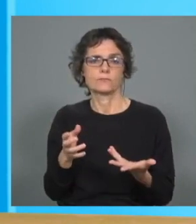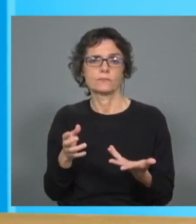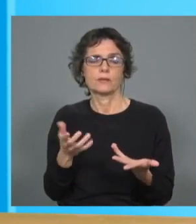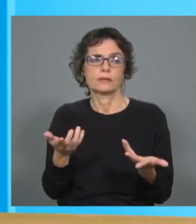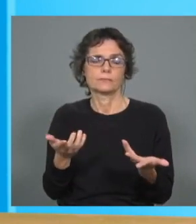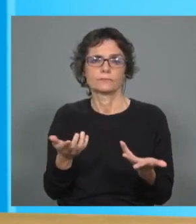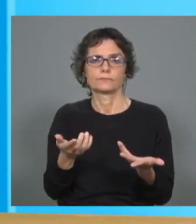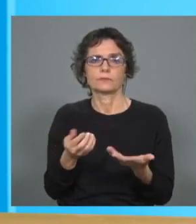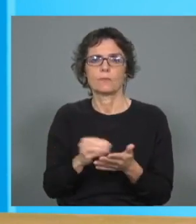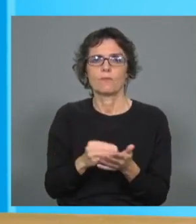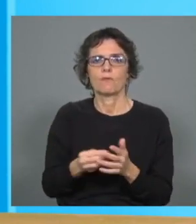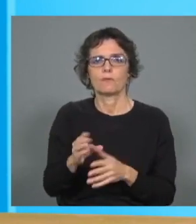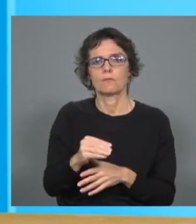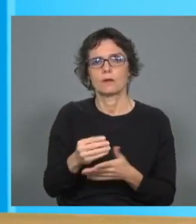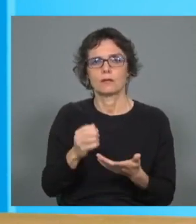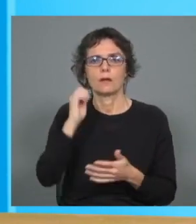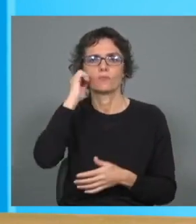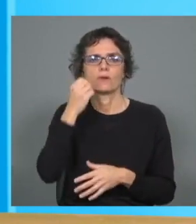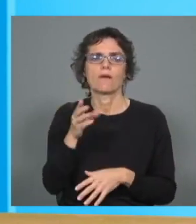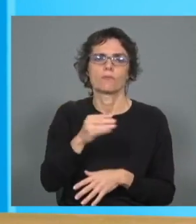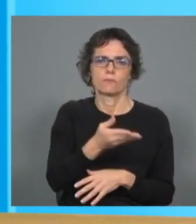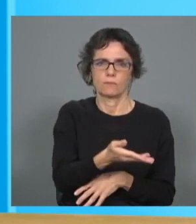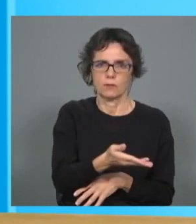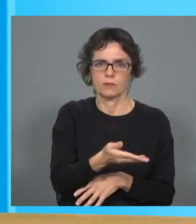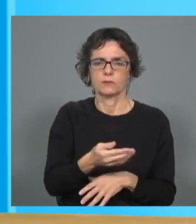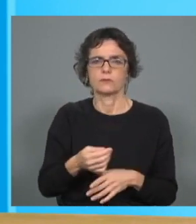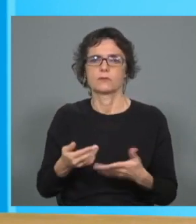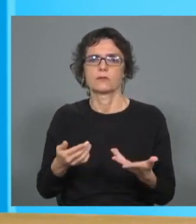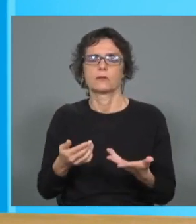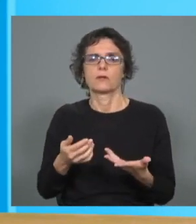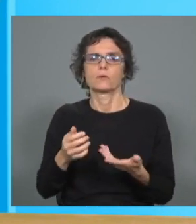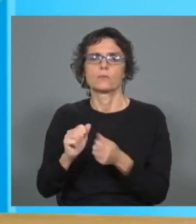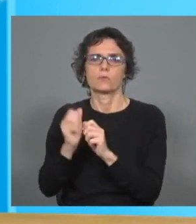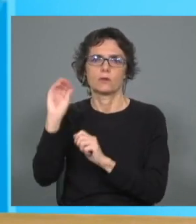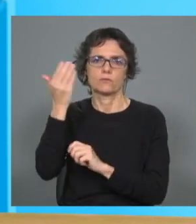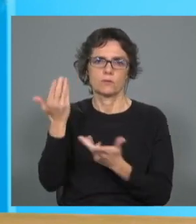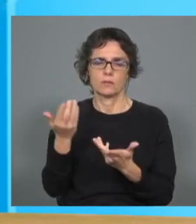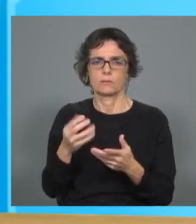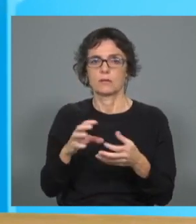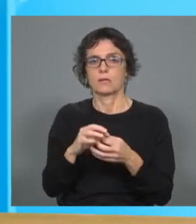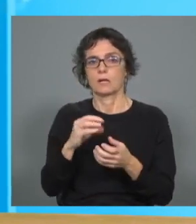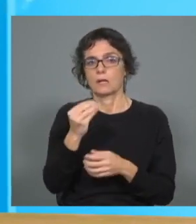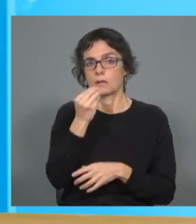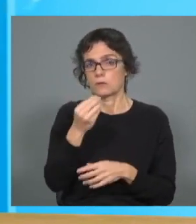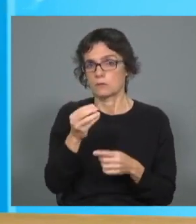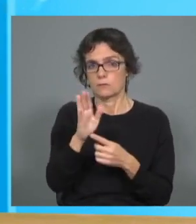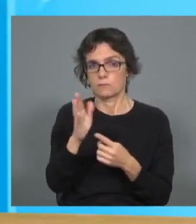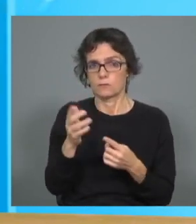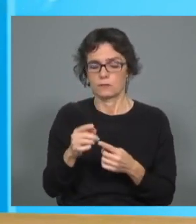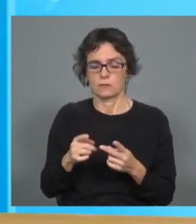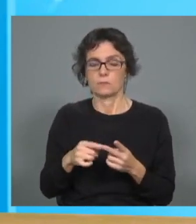as consequências das alterações climáticas, nomeadamente a nível alimentar, porque a produção